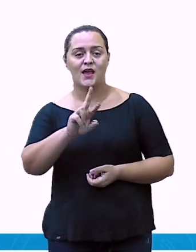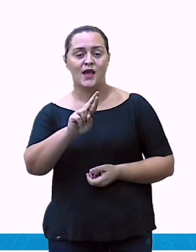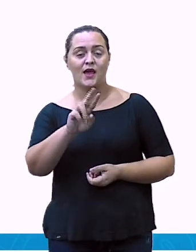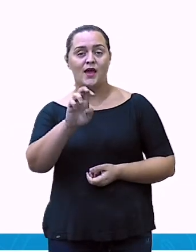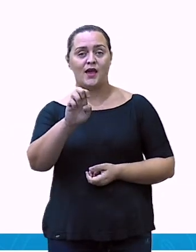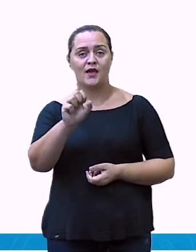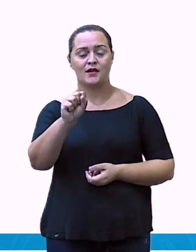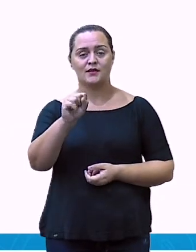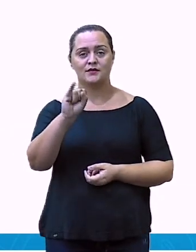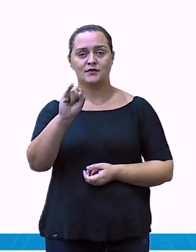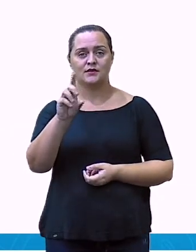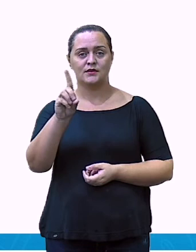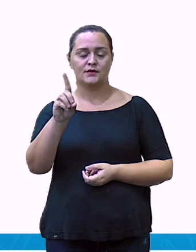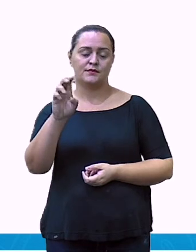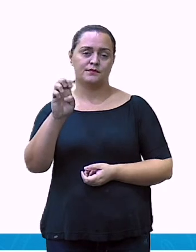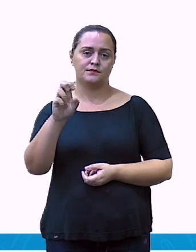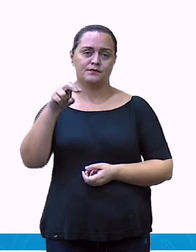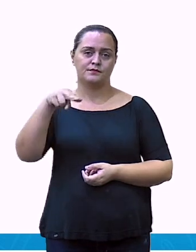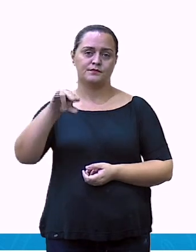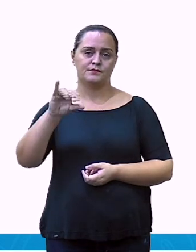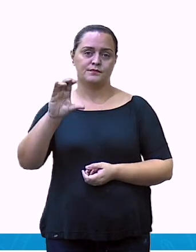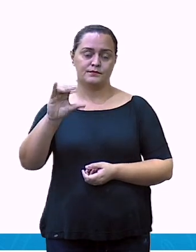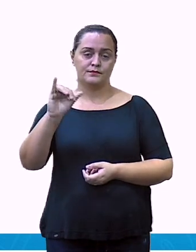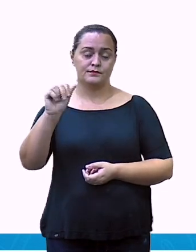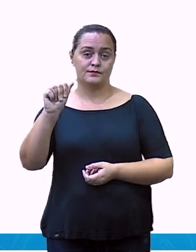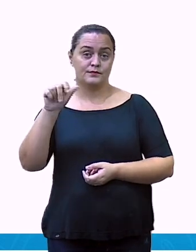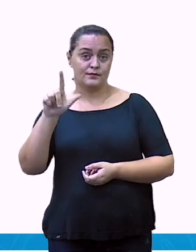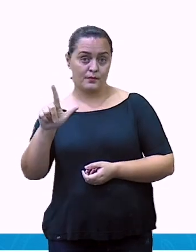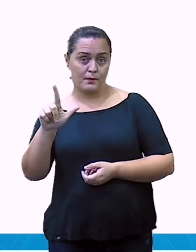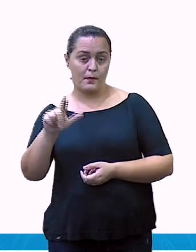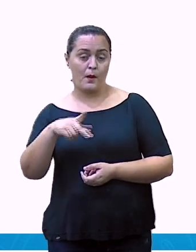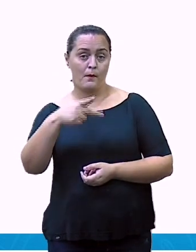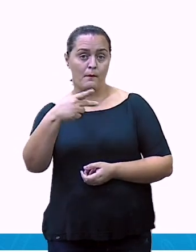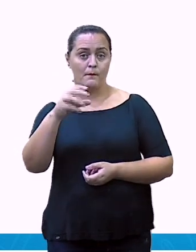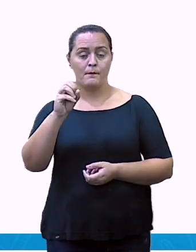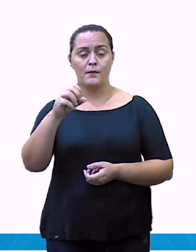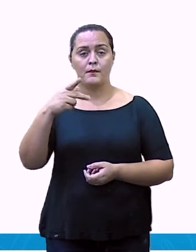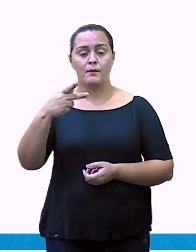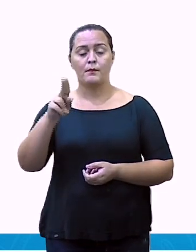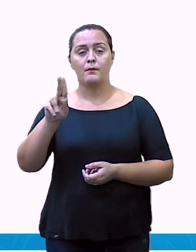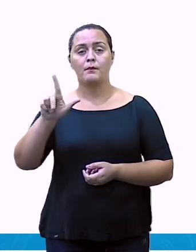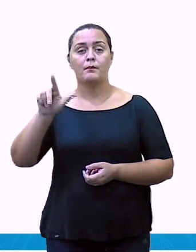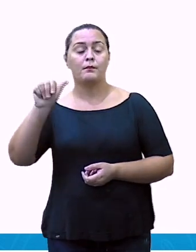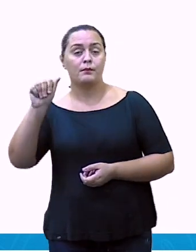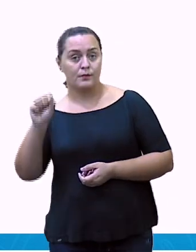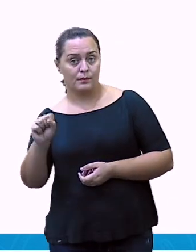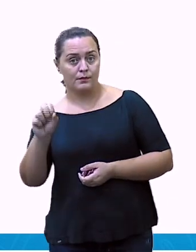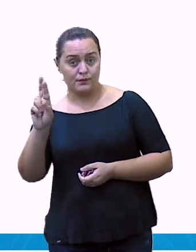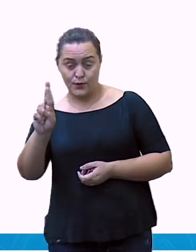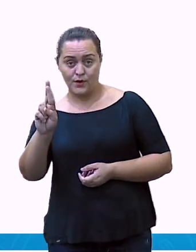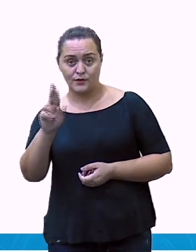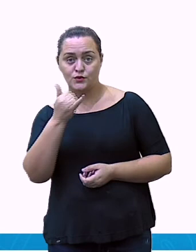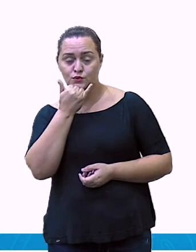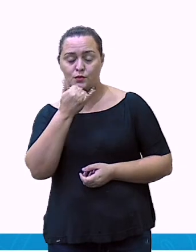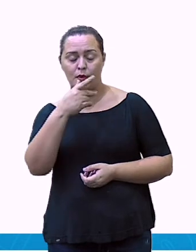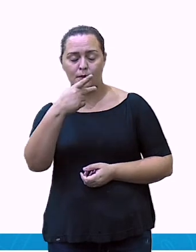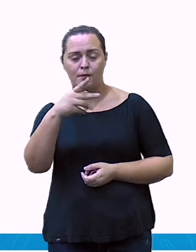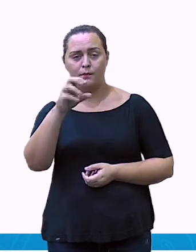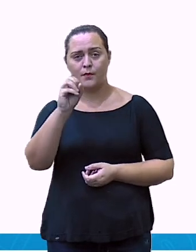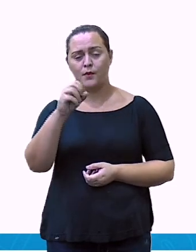populares. Esse que eu acabei de falar com vocês. Que são residenciais, né? Talvez você, aluno,